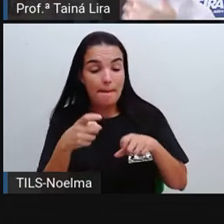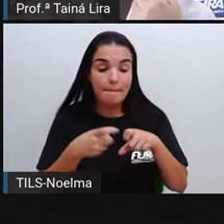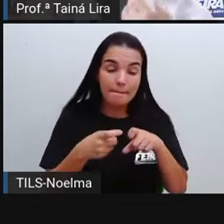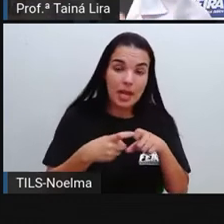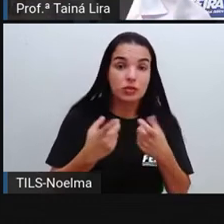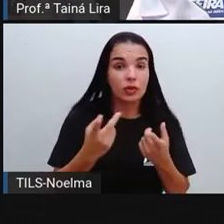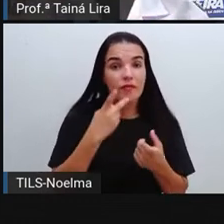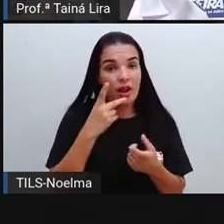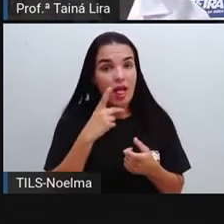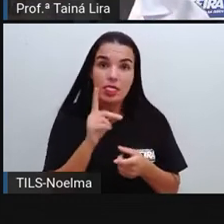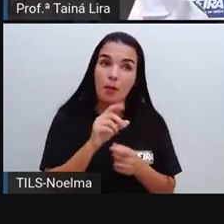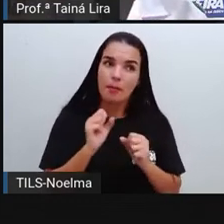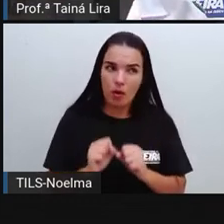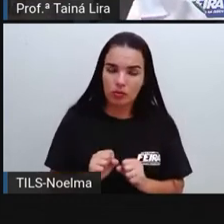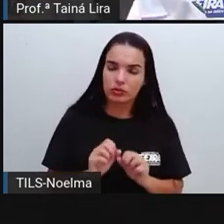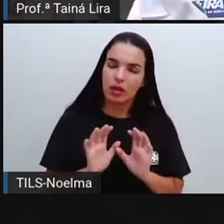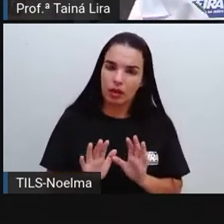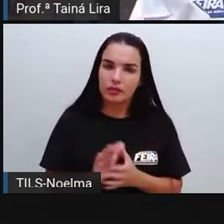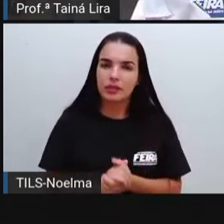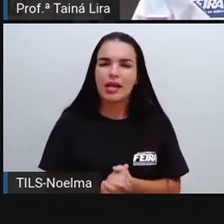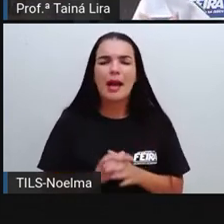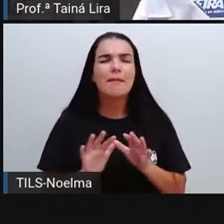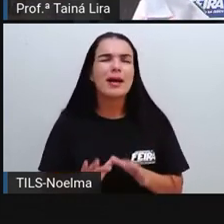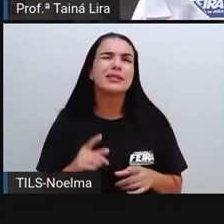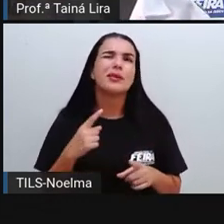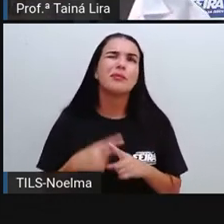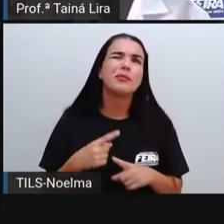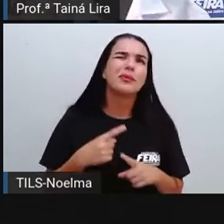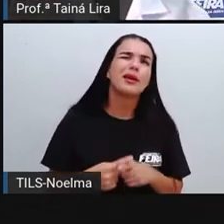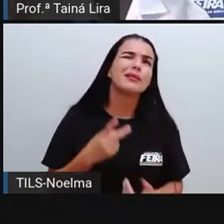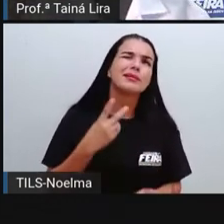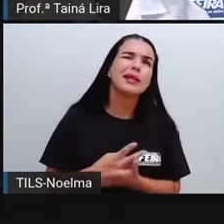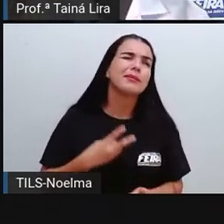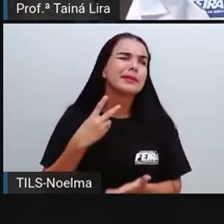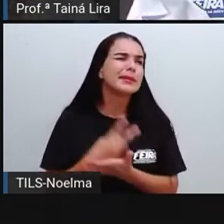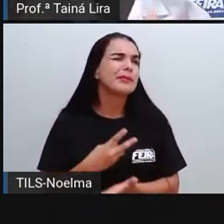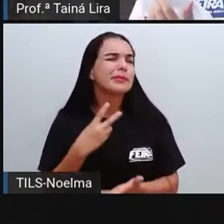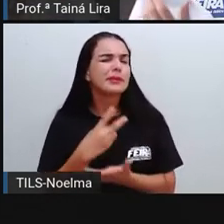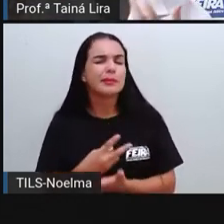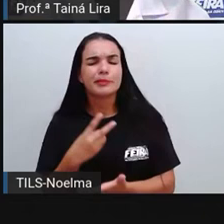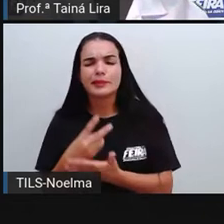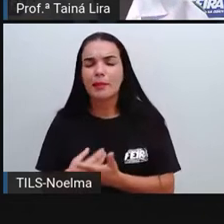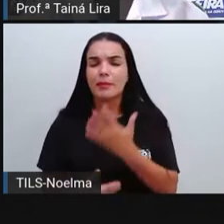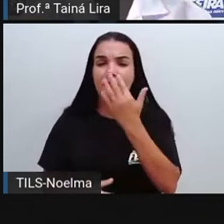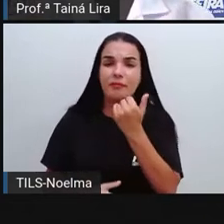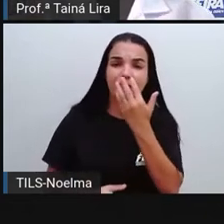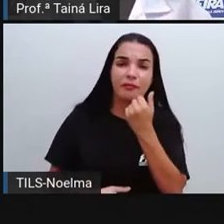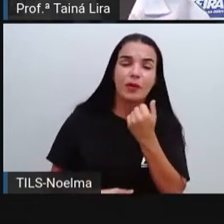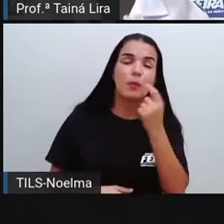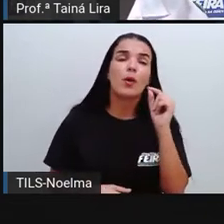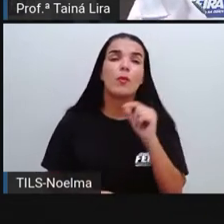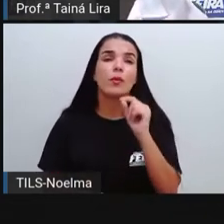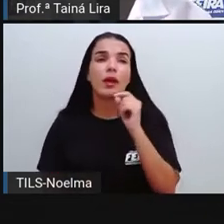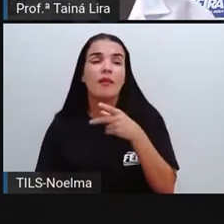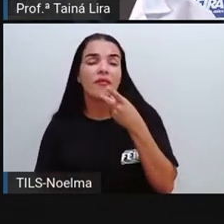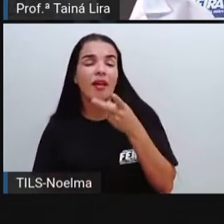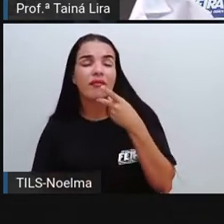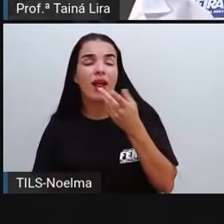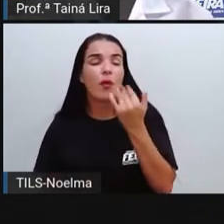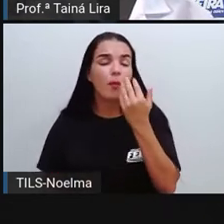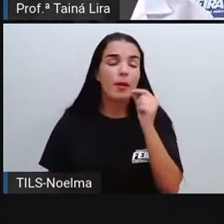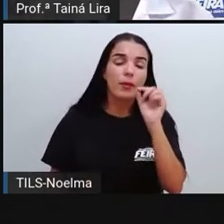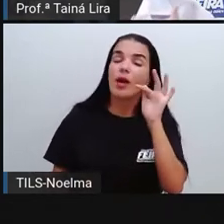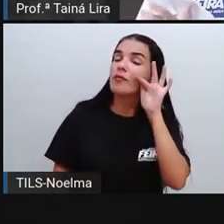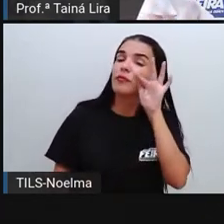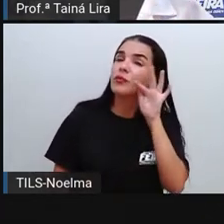que a gente fala tanto aí dessa questão, né, de comer mais fruta, comer mais verdura, evitar